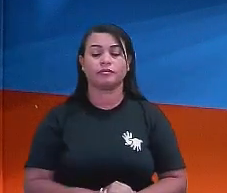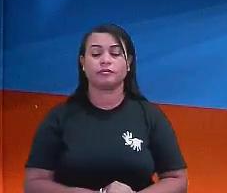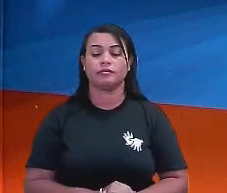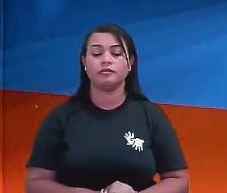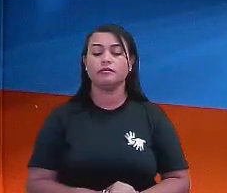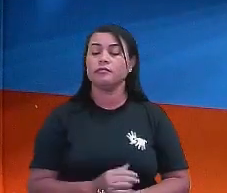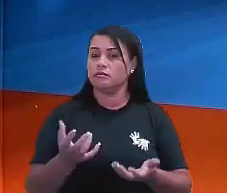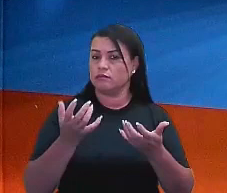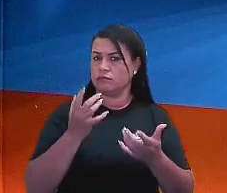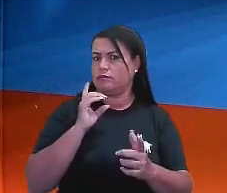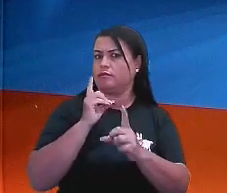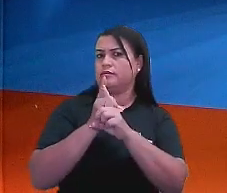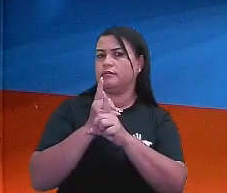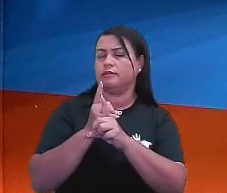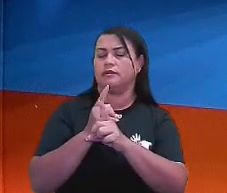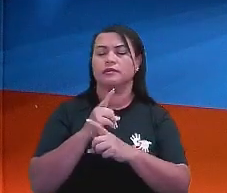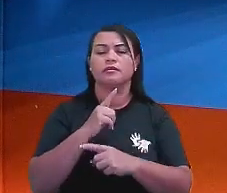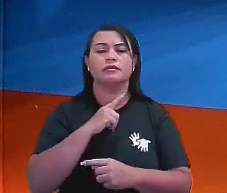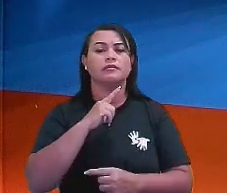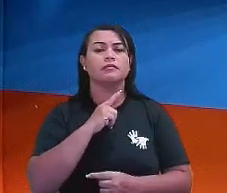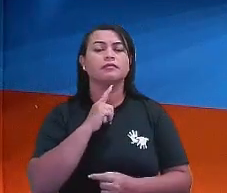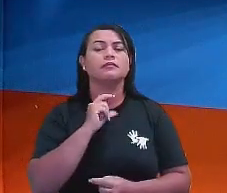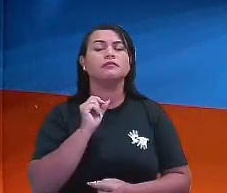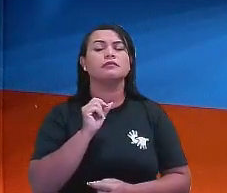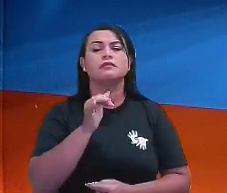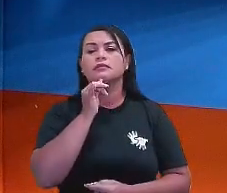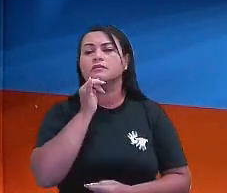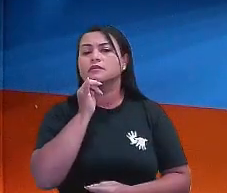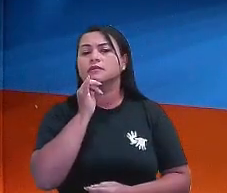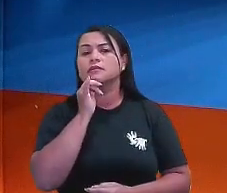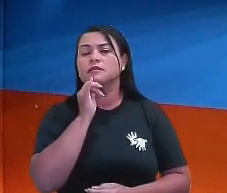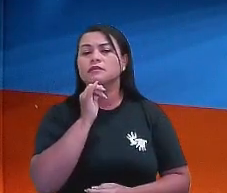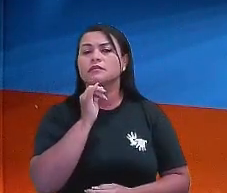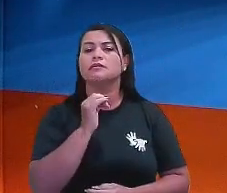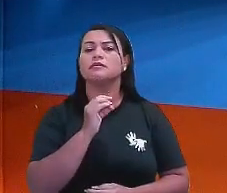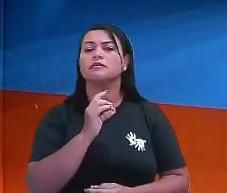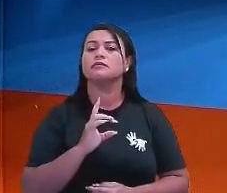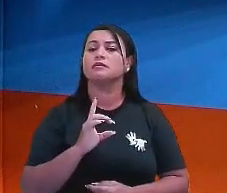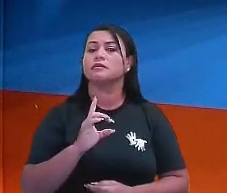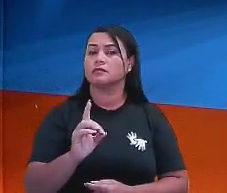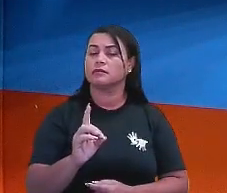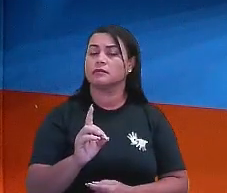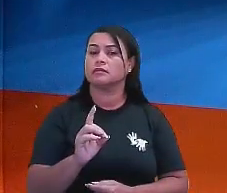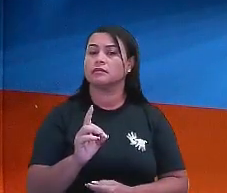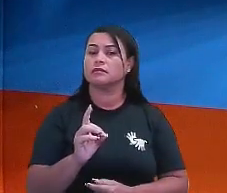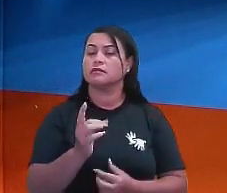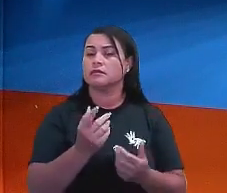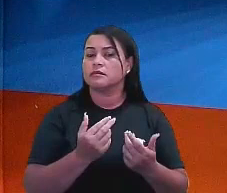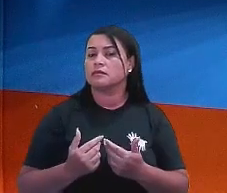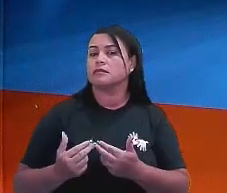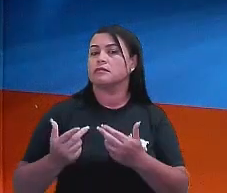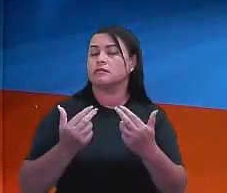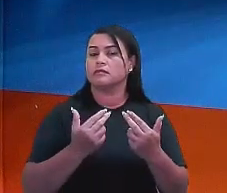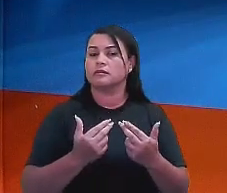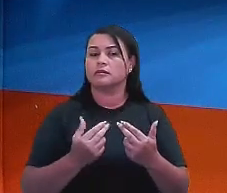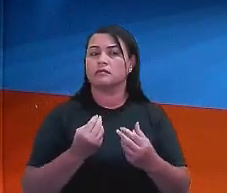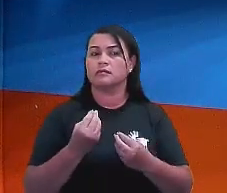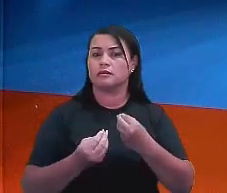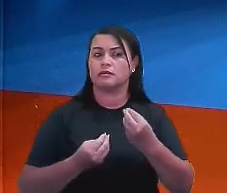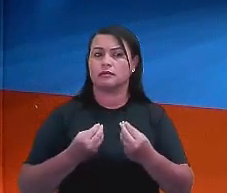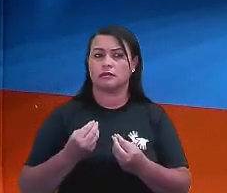Não é quem eu quero descobrir? Se são diretamente proporcionais. O que é que eu tenho que fazer?